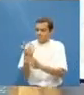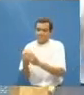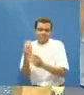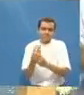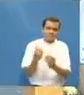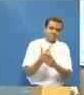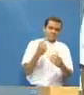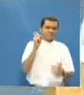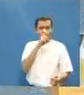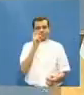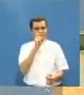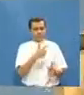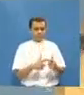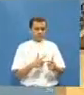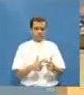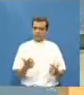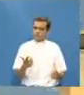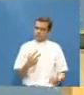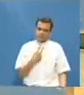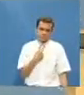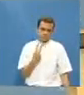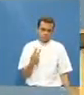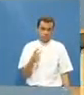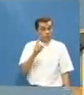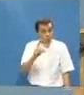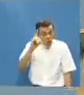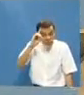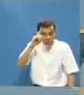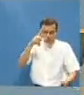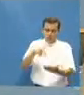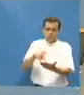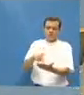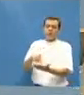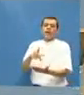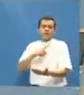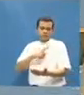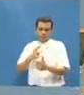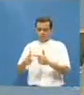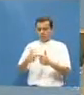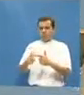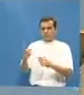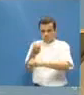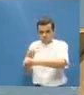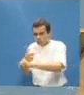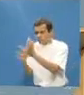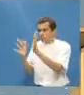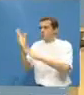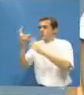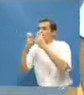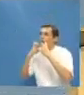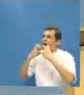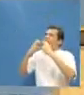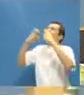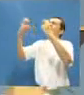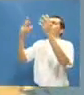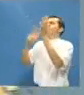o dia que você tiver um problema, você faz igual a essa mulher, essa mulher tinha um problema sério o problema dela era para valer,